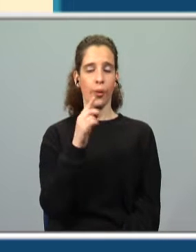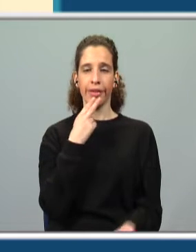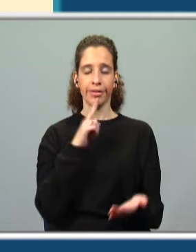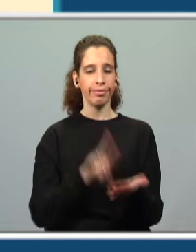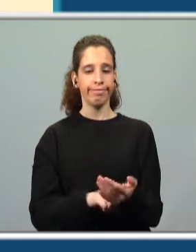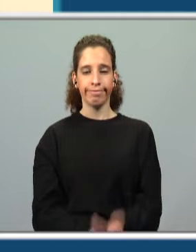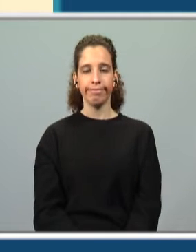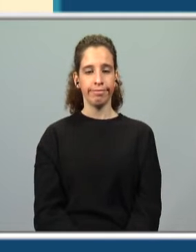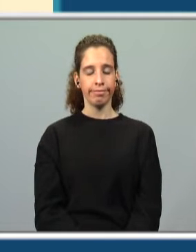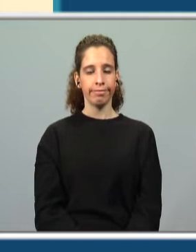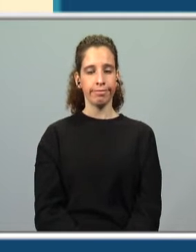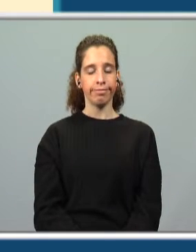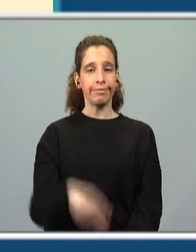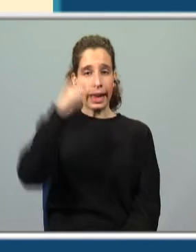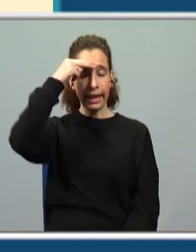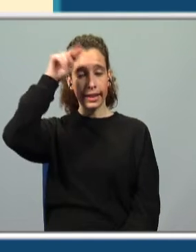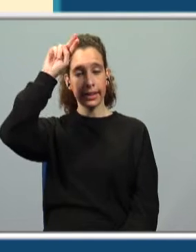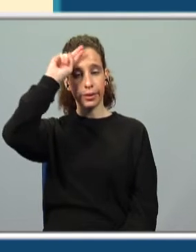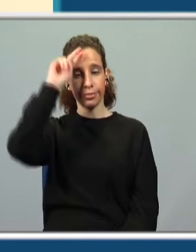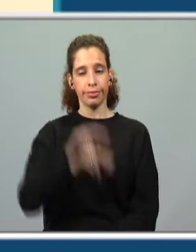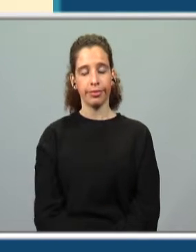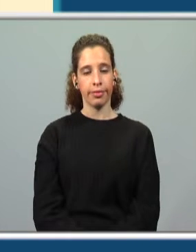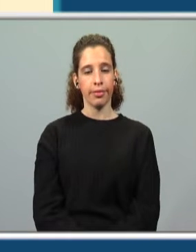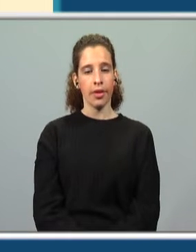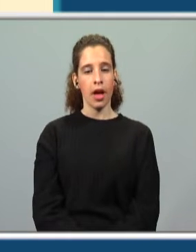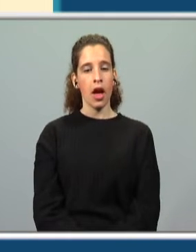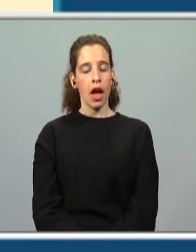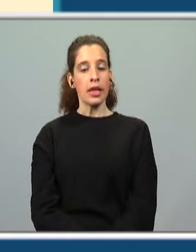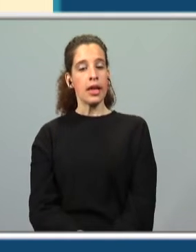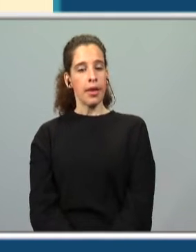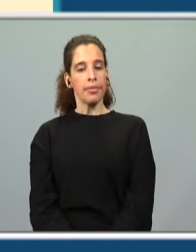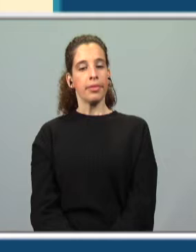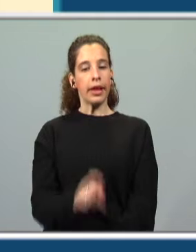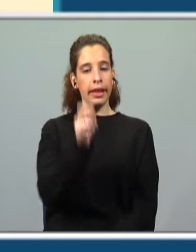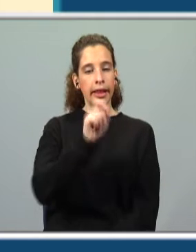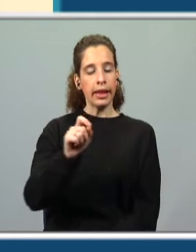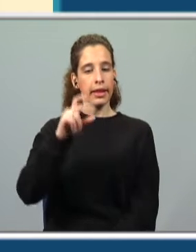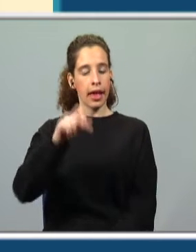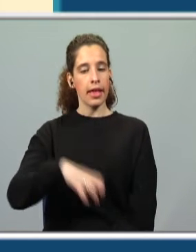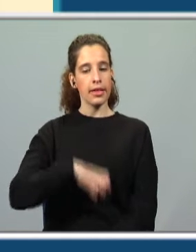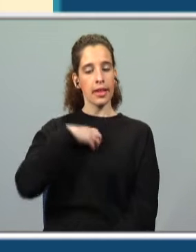verdadeiro. Enganámos-nos. Pois é, ao sentir a letra A, lembrou-se que seria uma